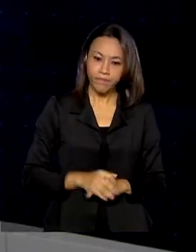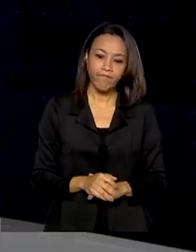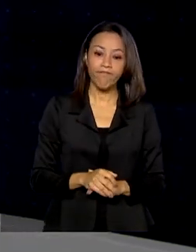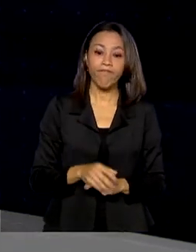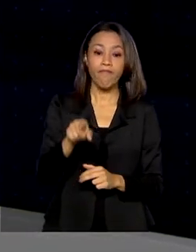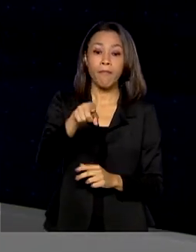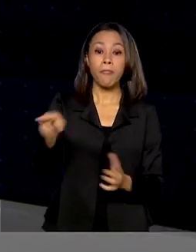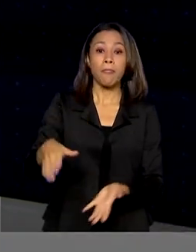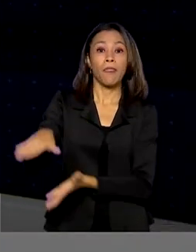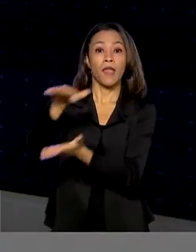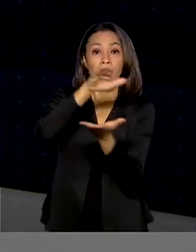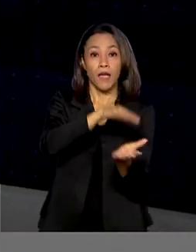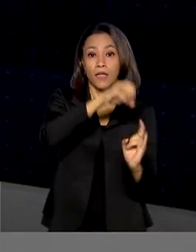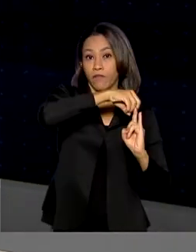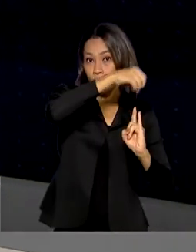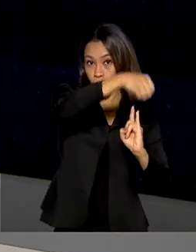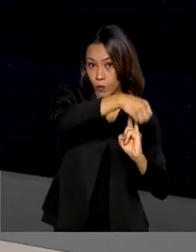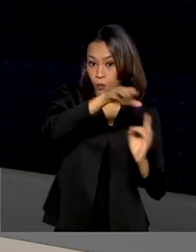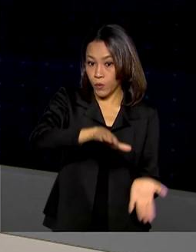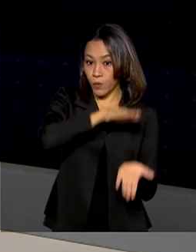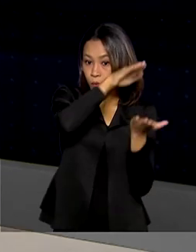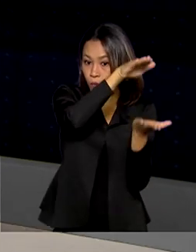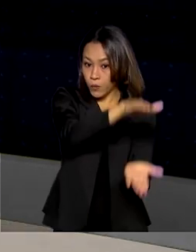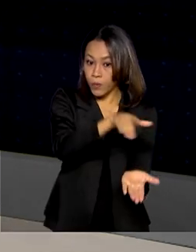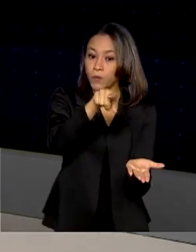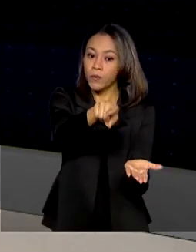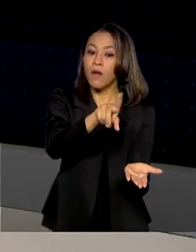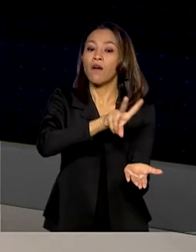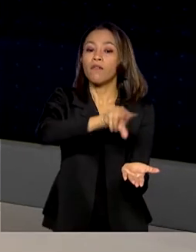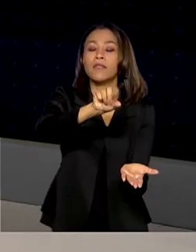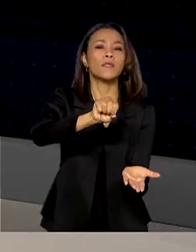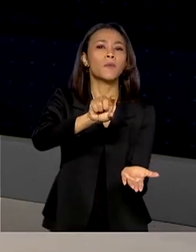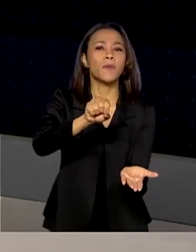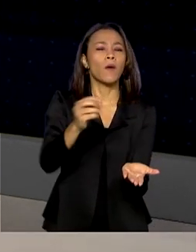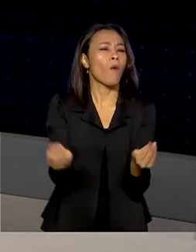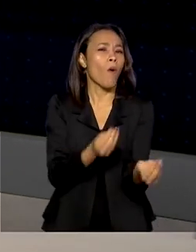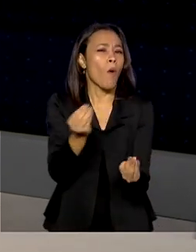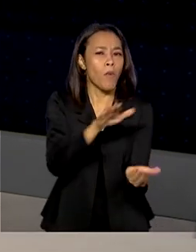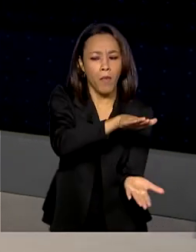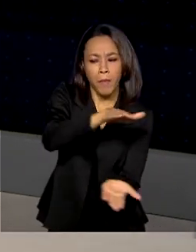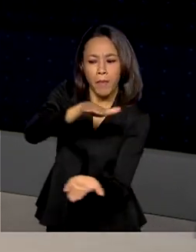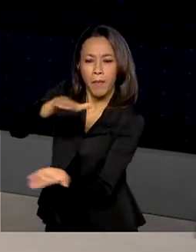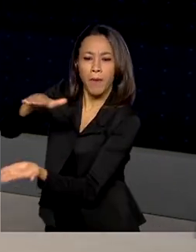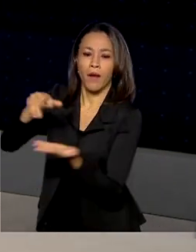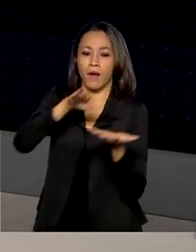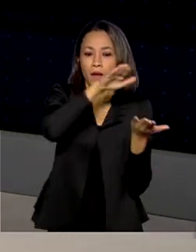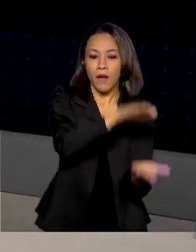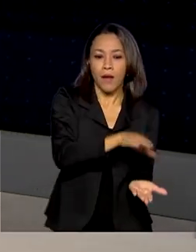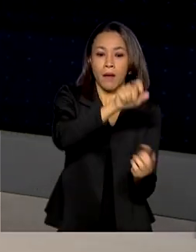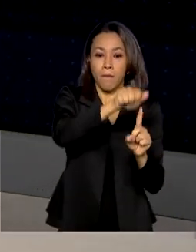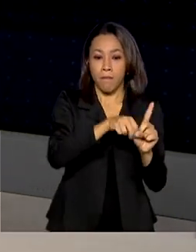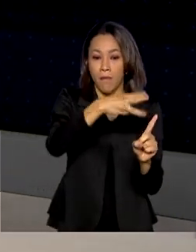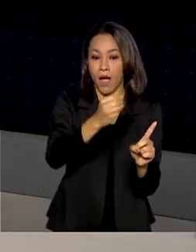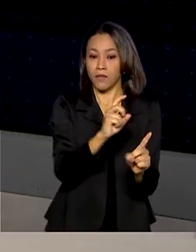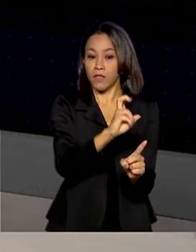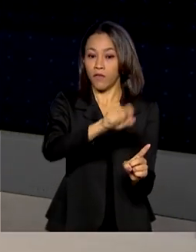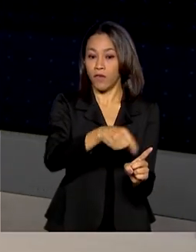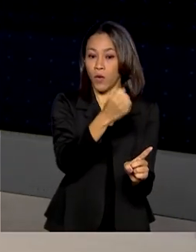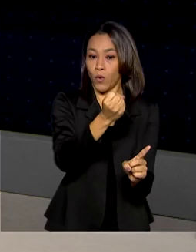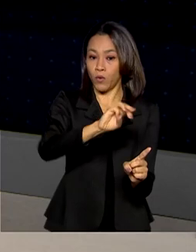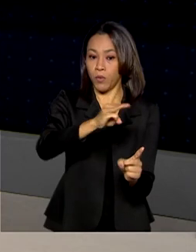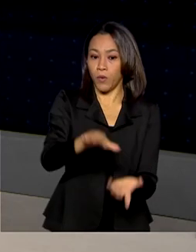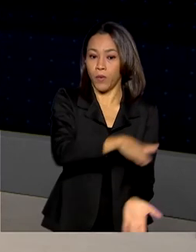doses de vacinas da Fiocruz AstraZeneca Oxford vão ser entregues assim. Em março, 5,8 milhões de doses,